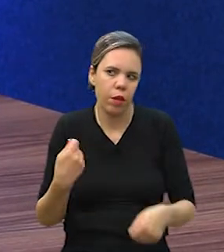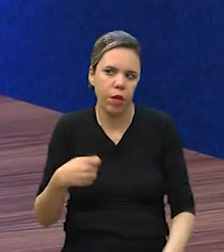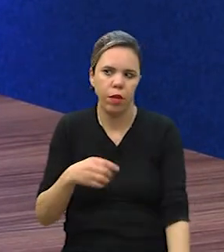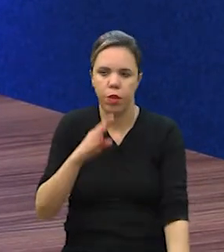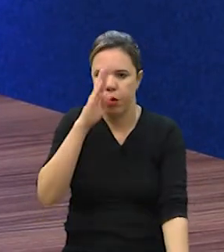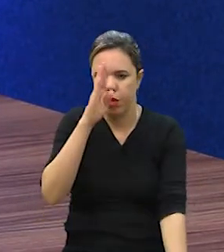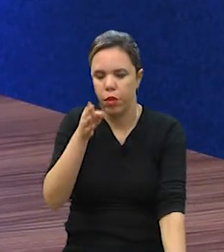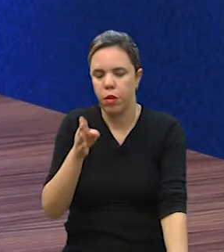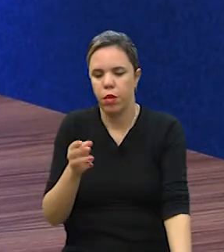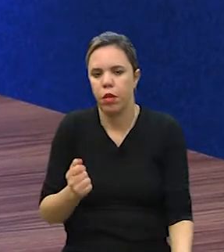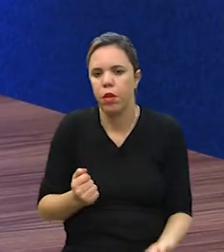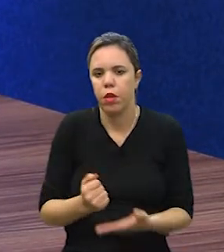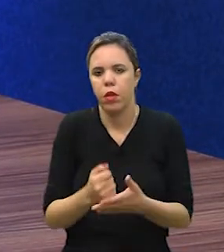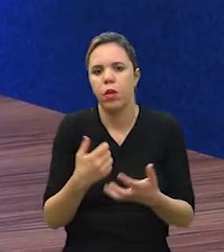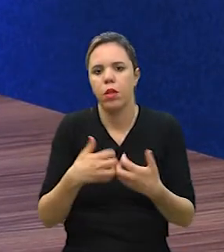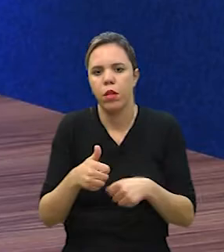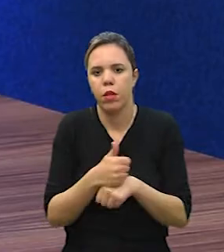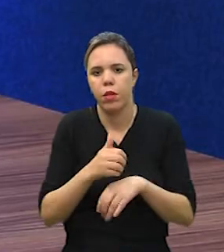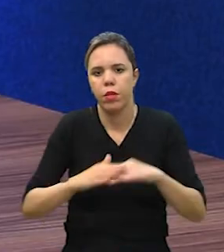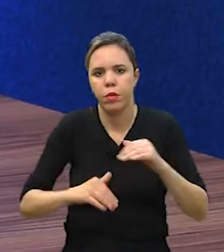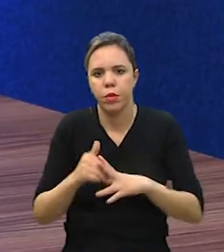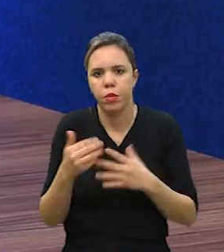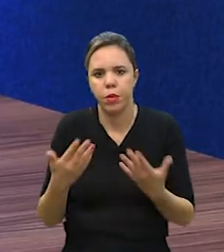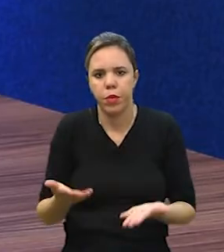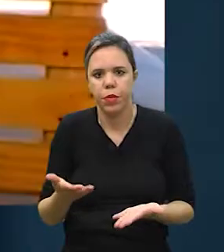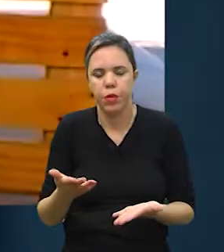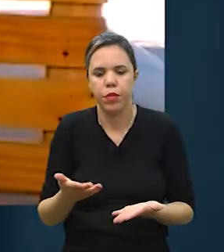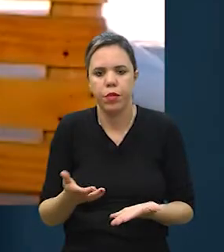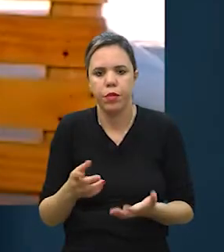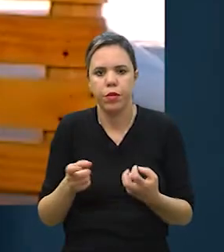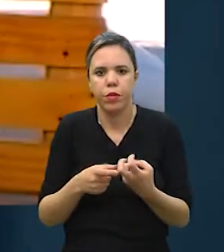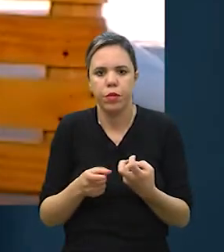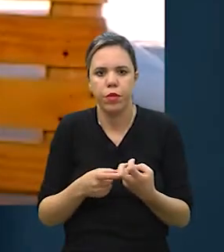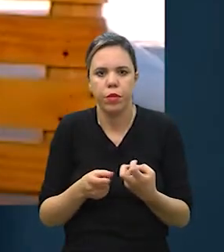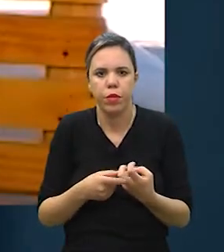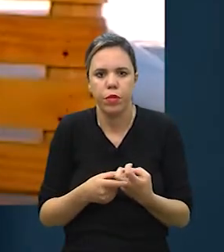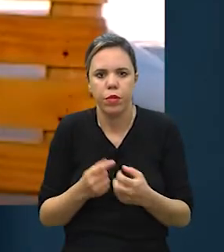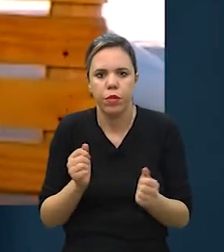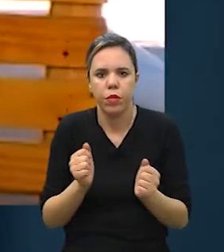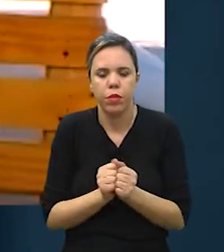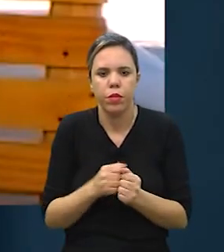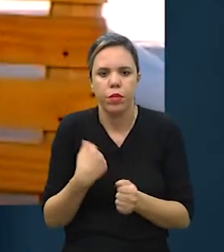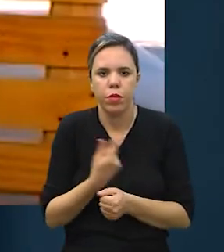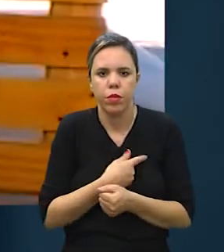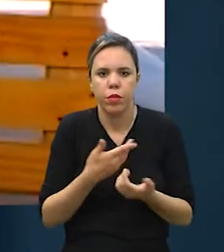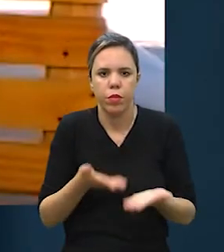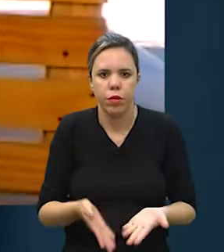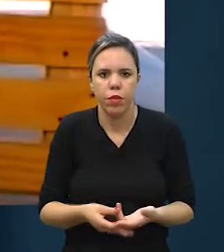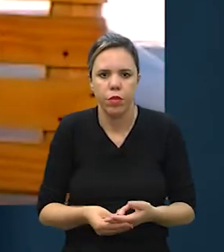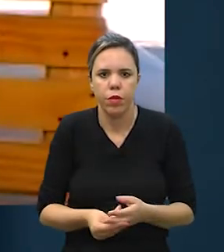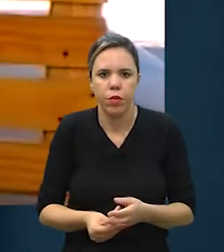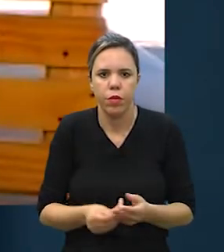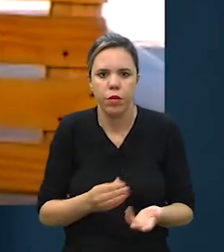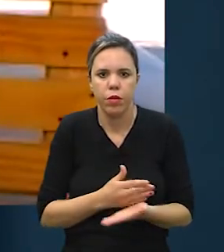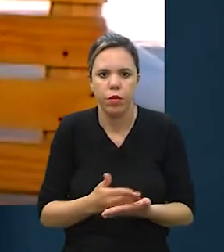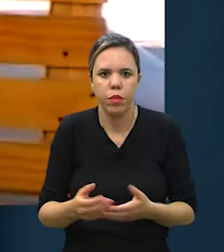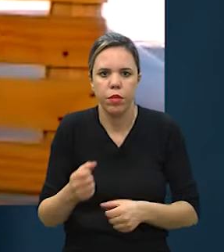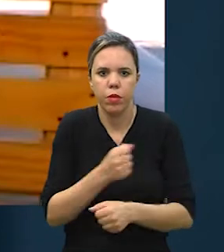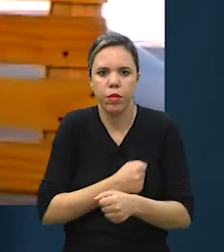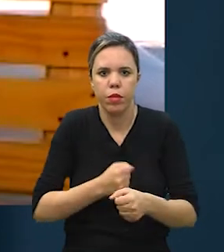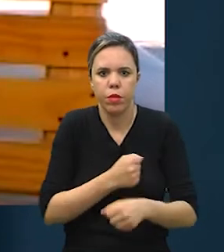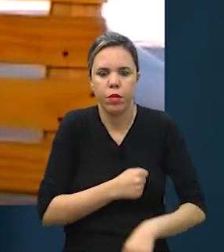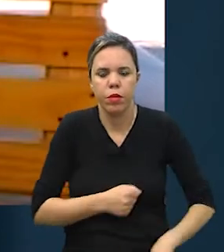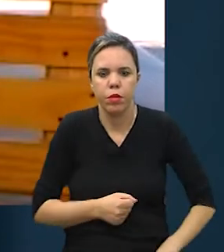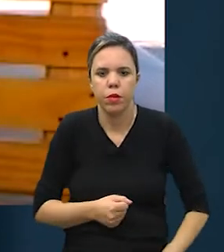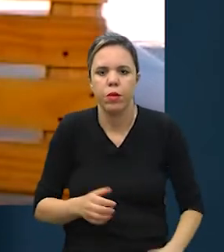trabalho e principalmente do auxílio desses outros profissionais da área veterinária, junto com a gente. E aí a gente começou